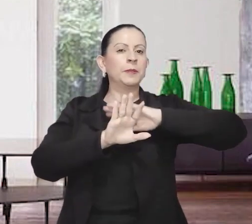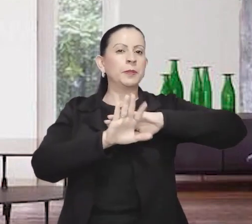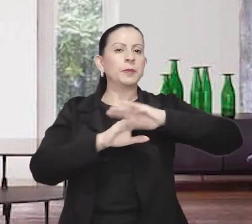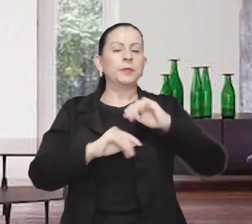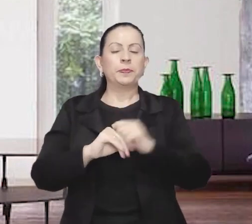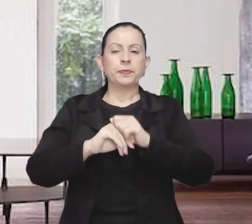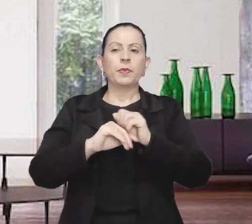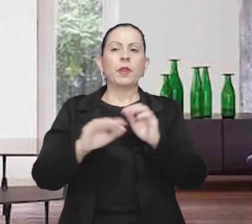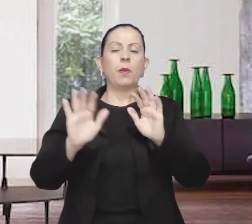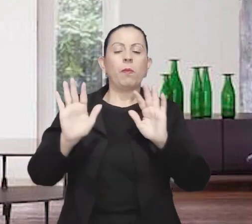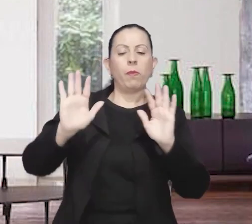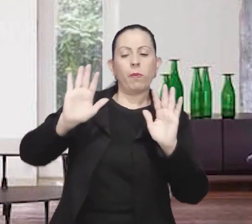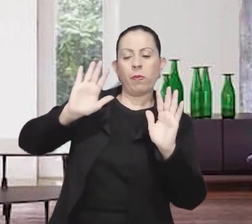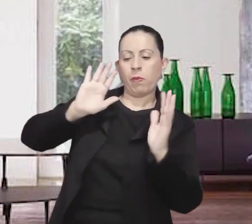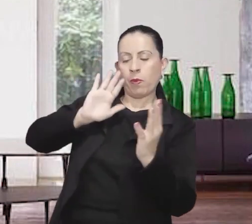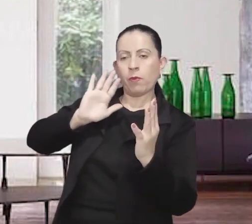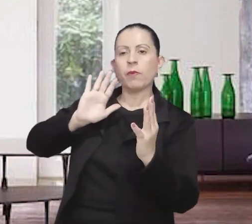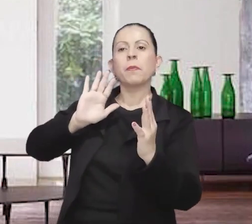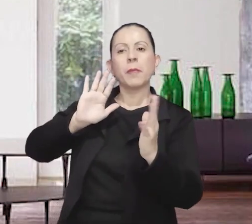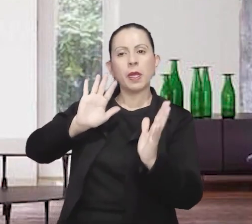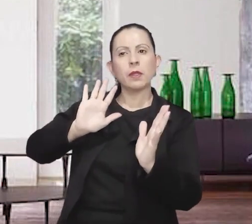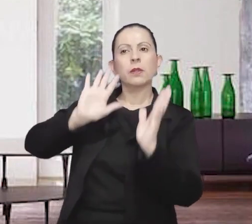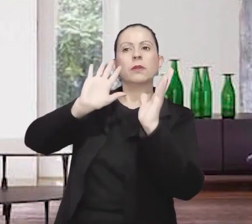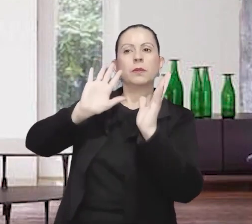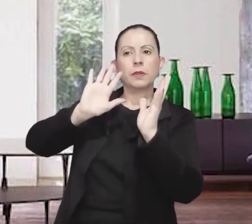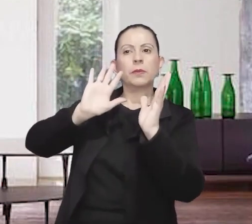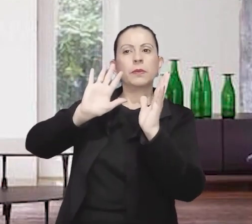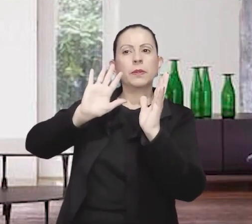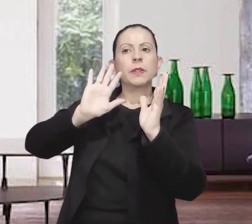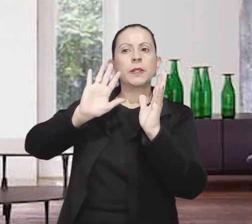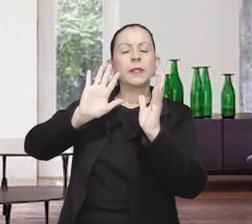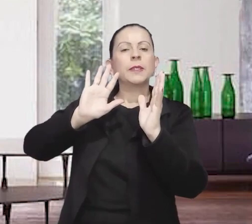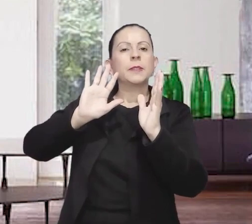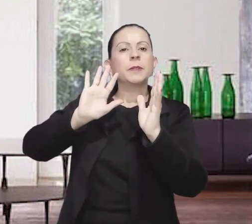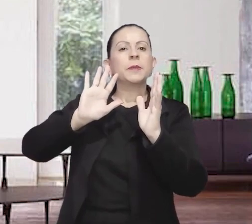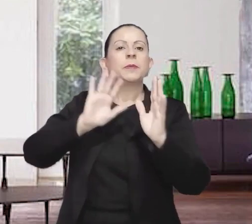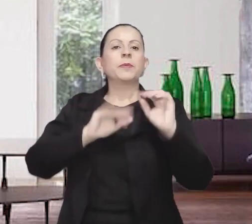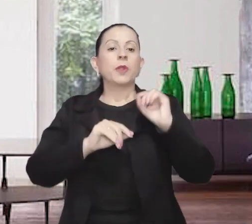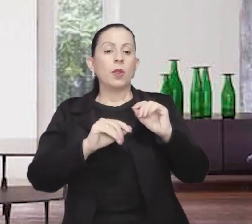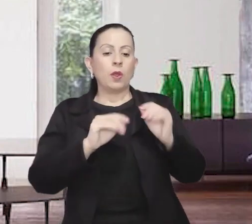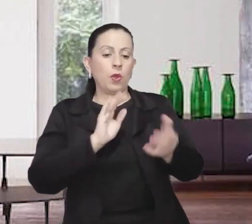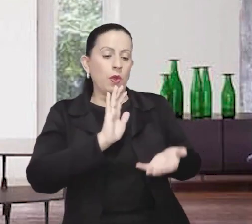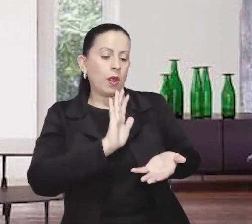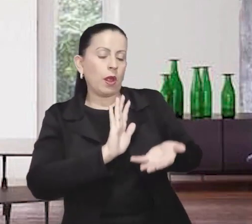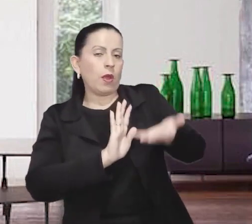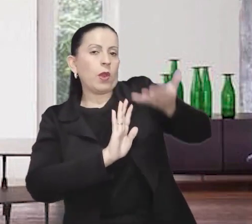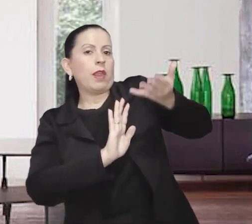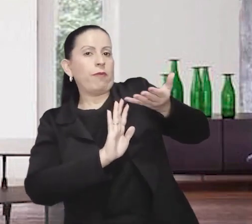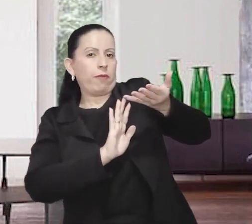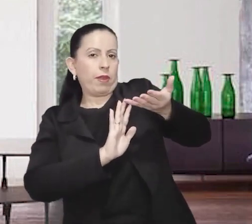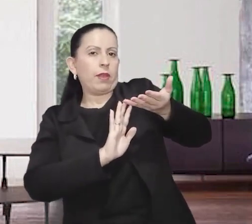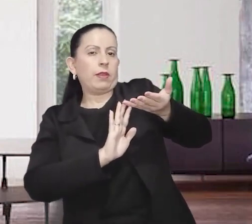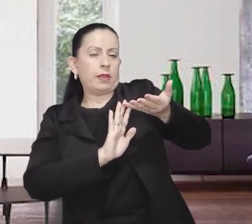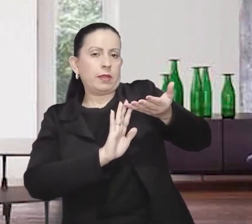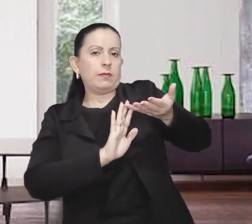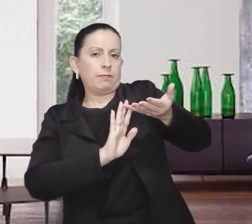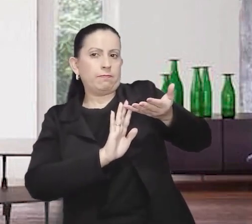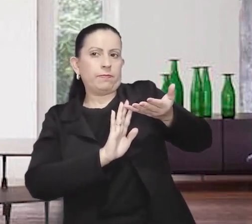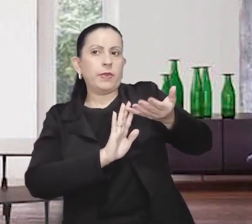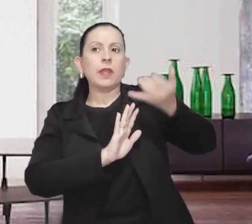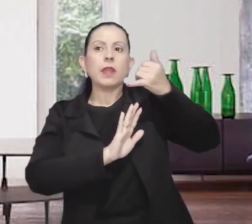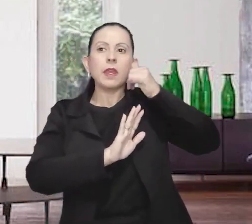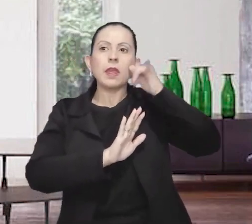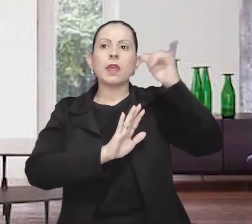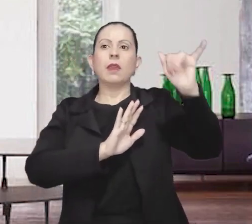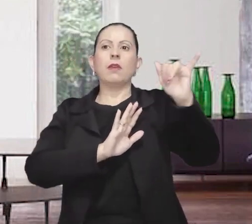fundo do carro eleva-se alguns centímetros. Isso evita que qualquer peça do escapamento ou da parte